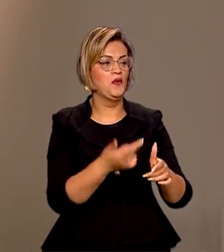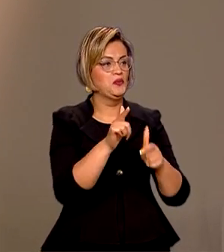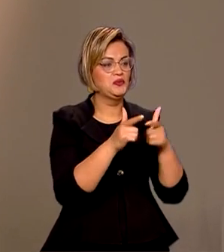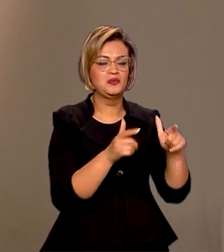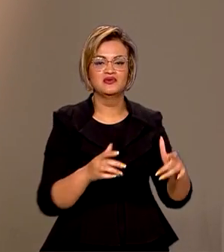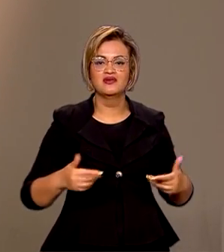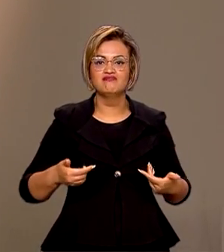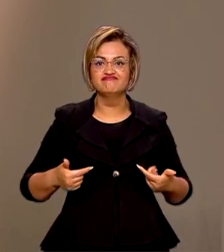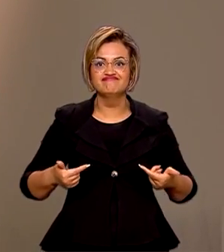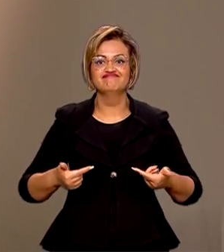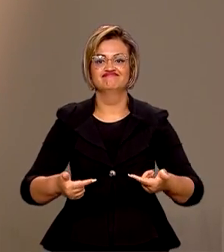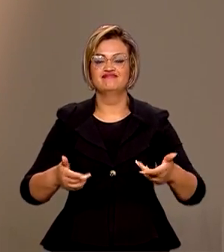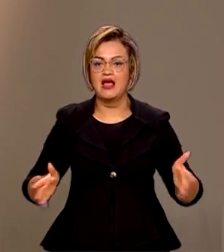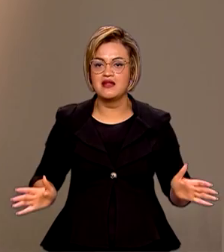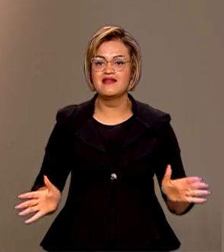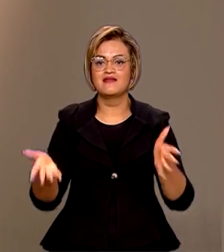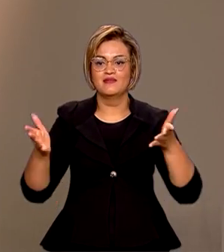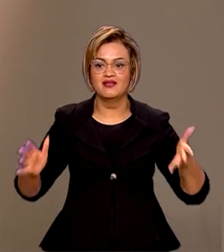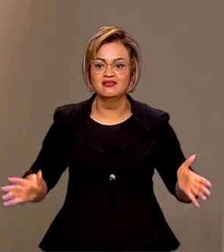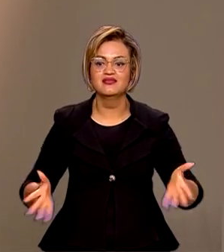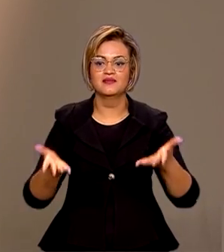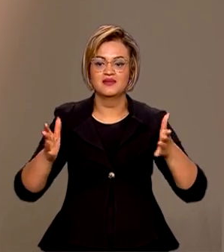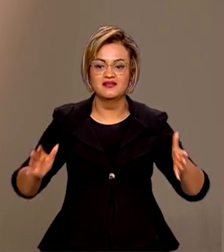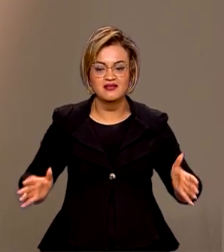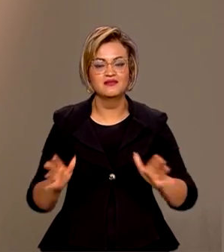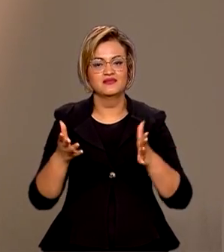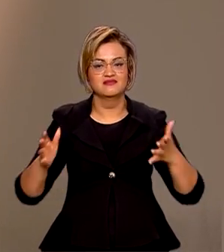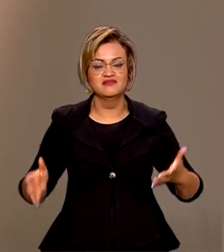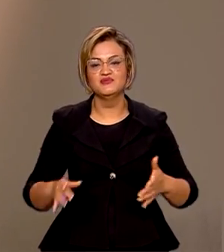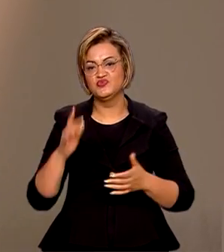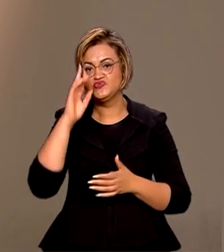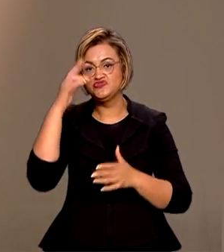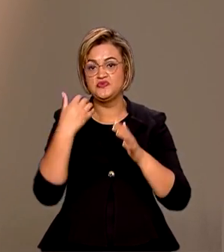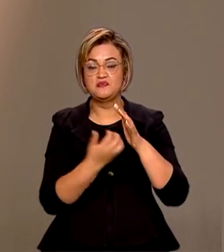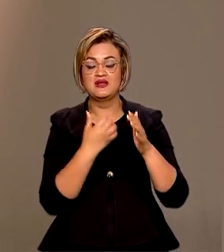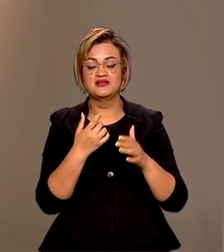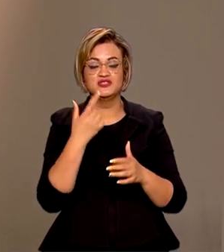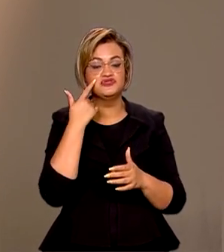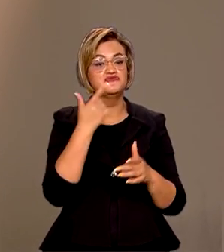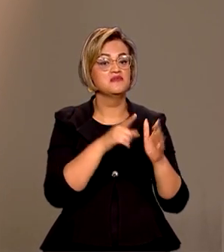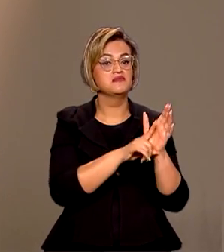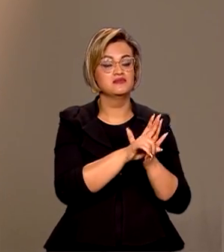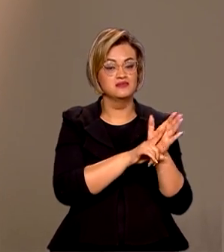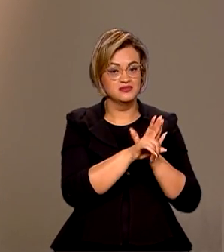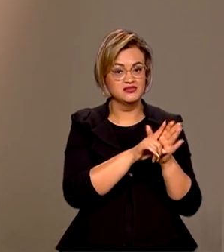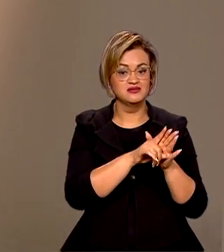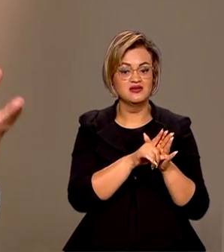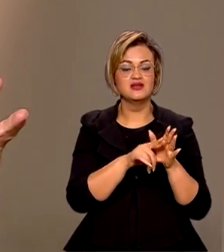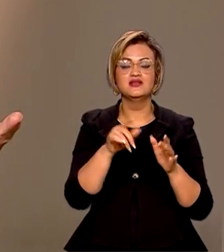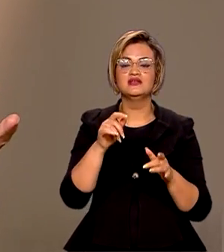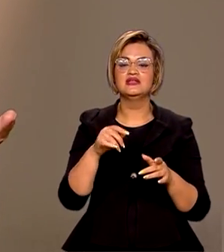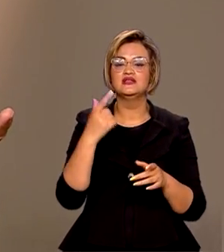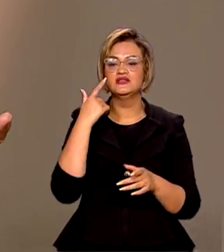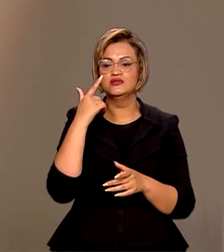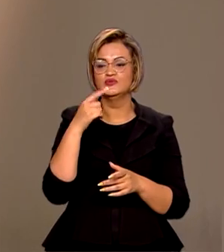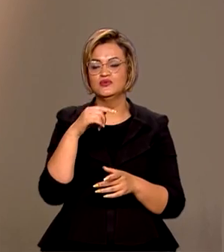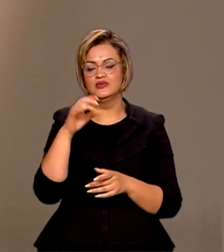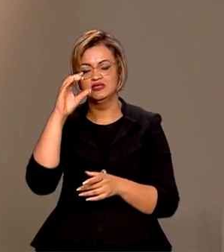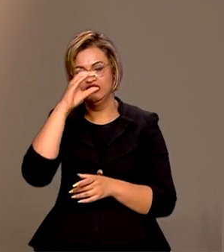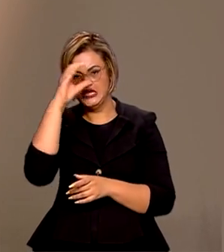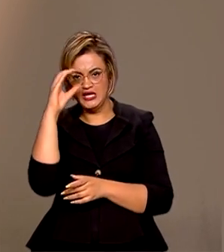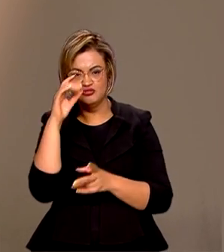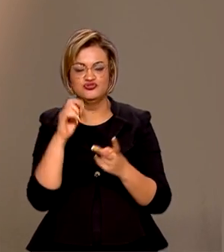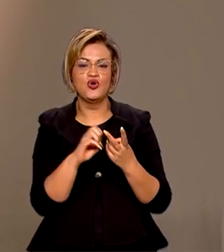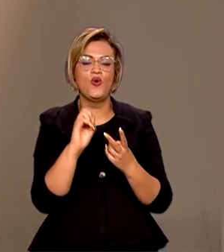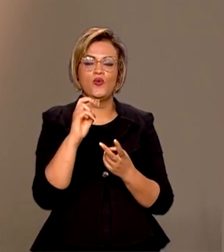também uma motivação maior dos empresários, porque as pesquisas de expectativa, tanto do consumidor quanto